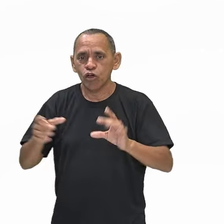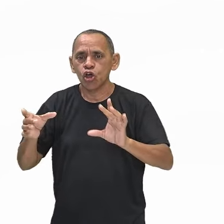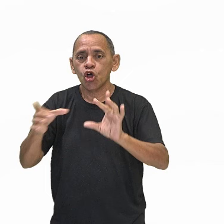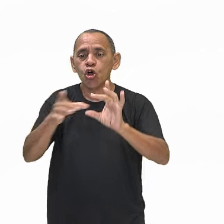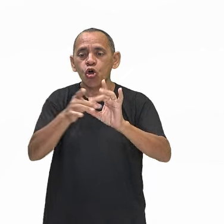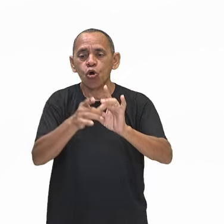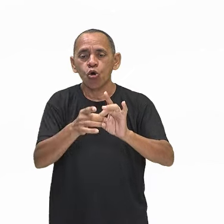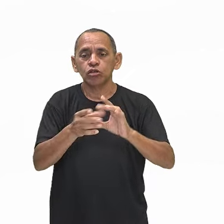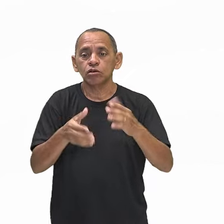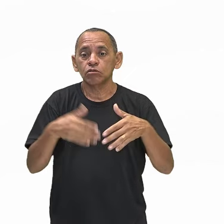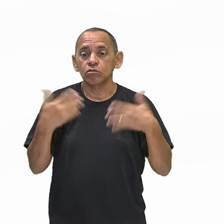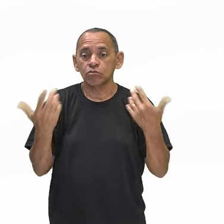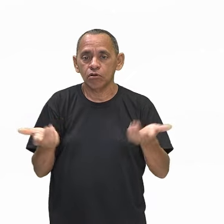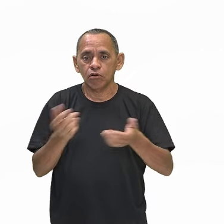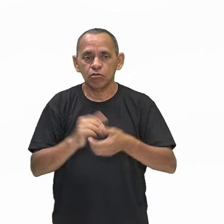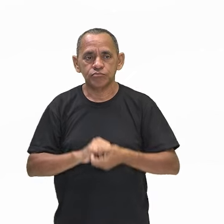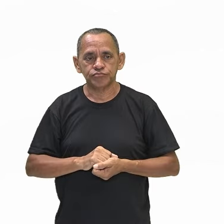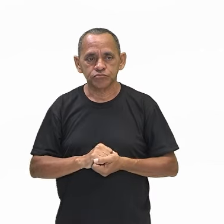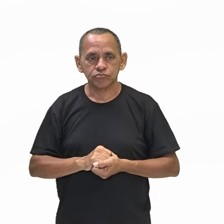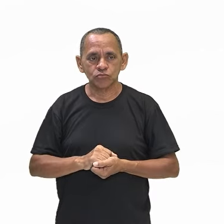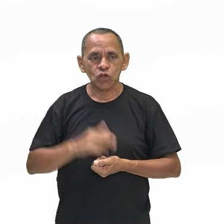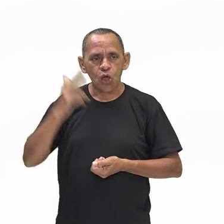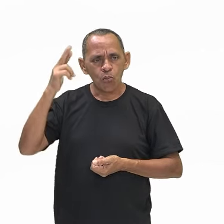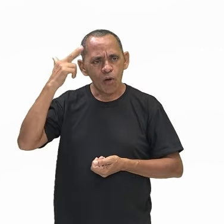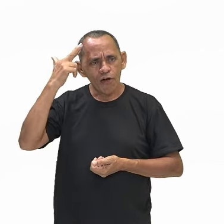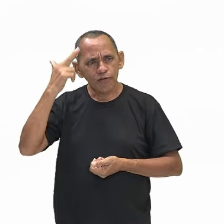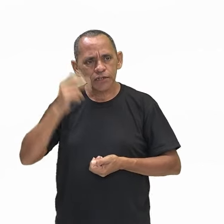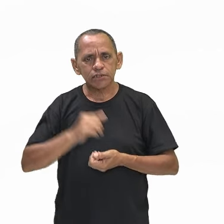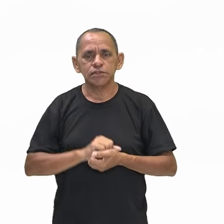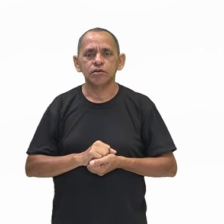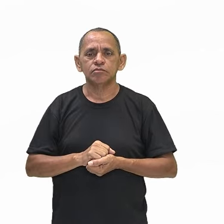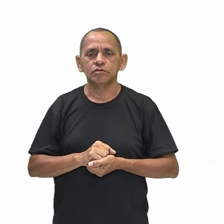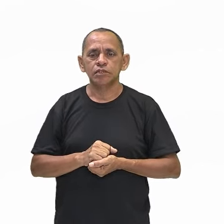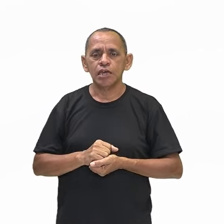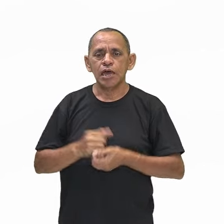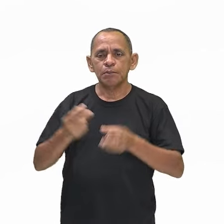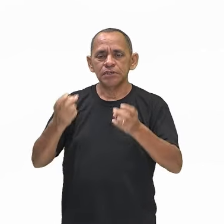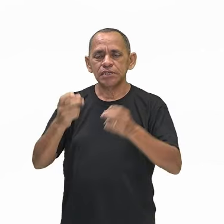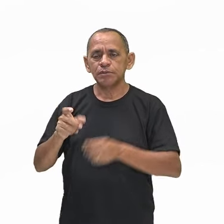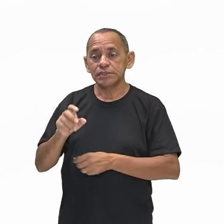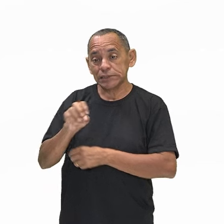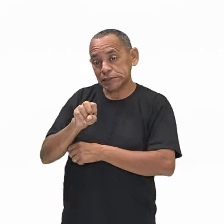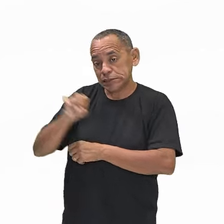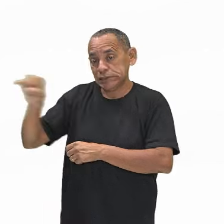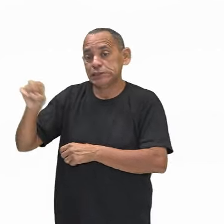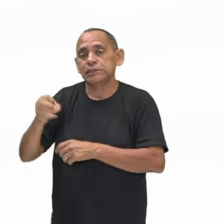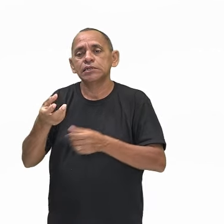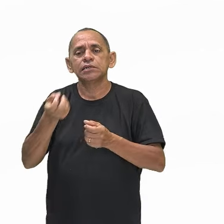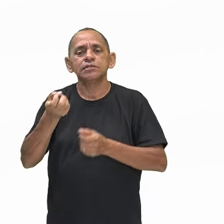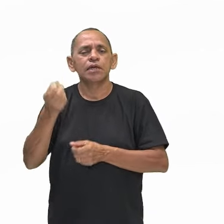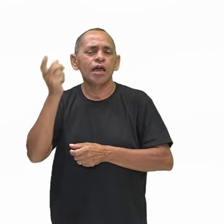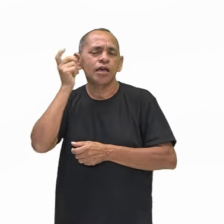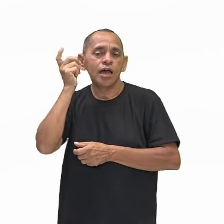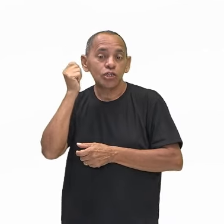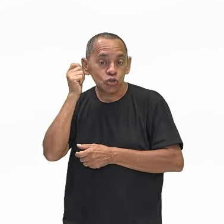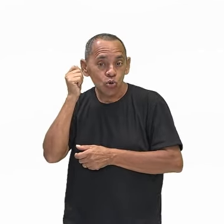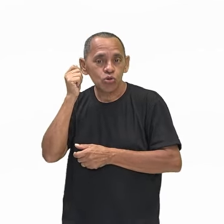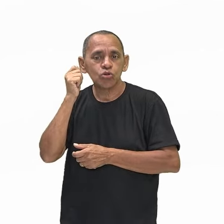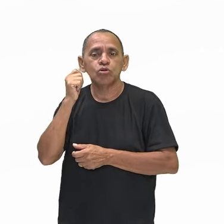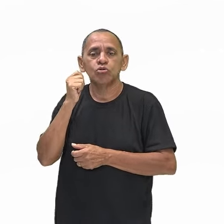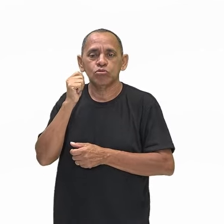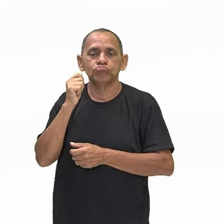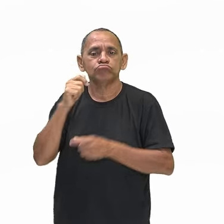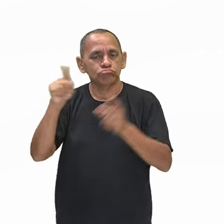daí é só uma reflexão para vocês fazerem. Quem quiser escutar essa música, é só apontar o